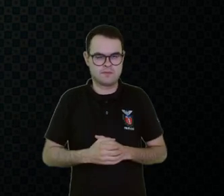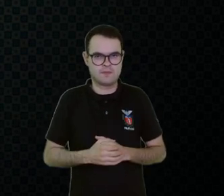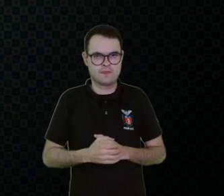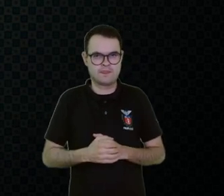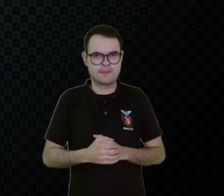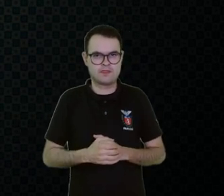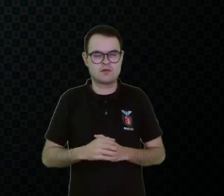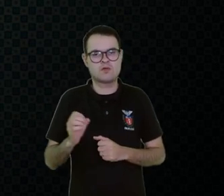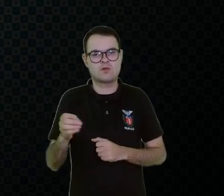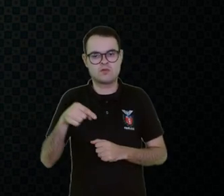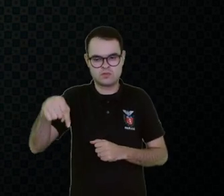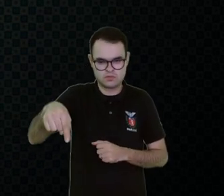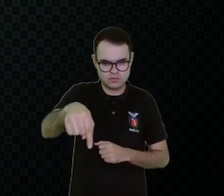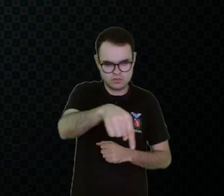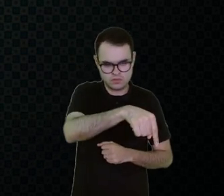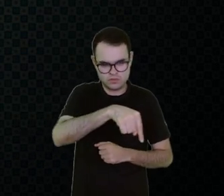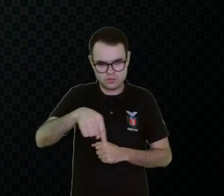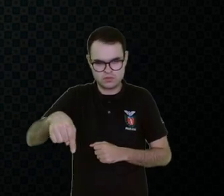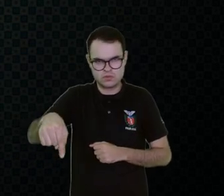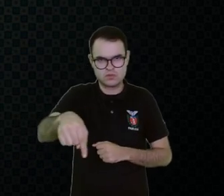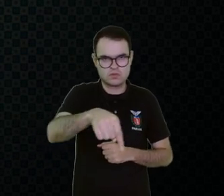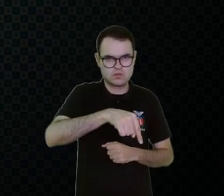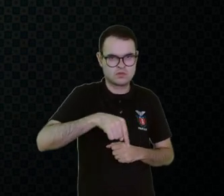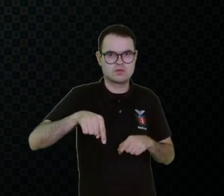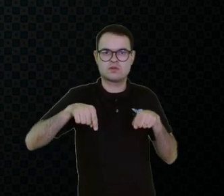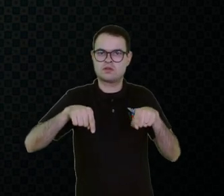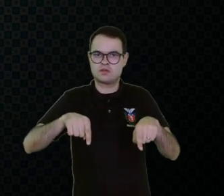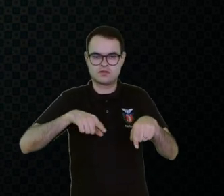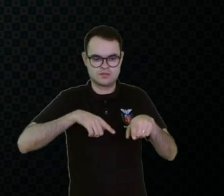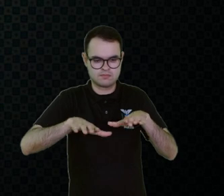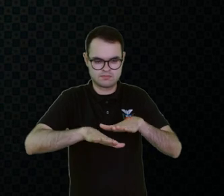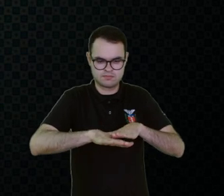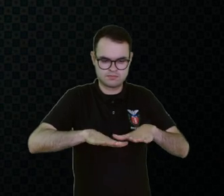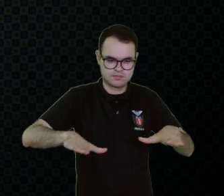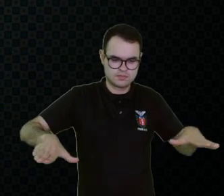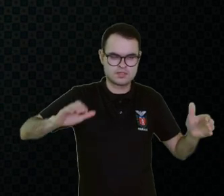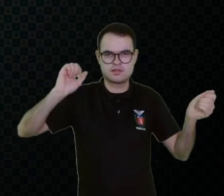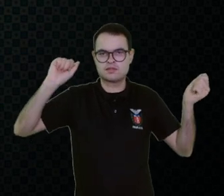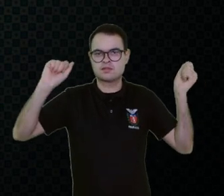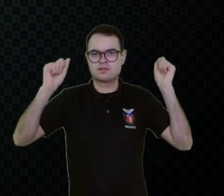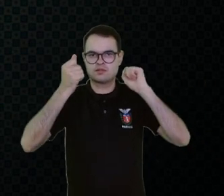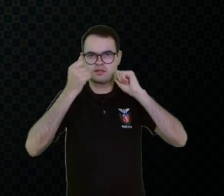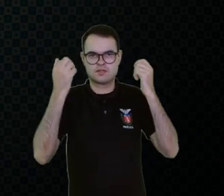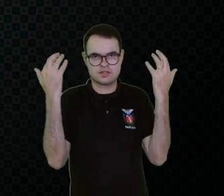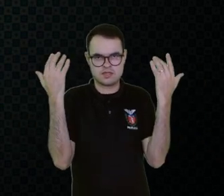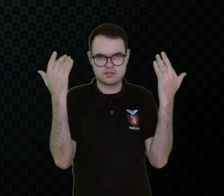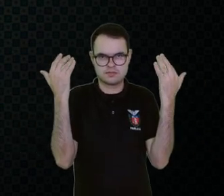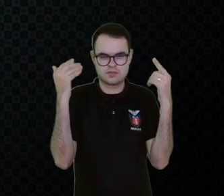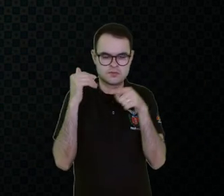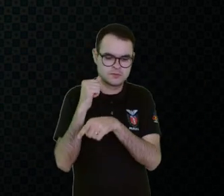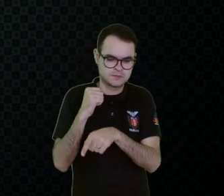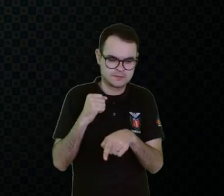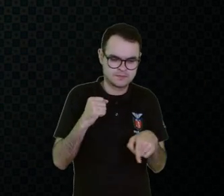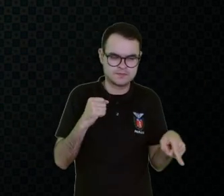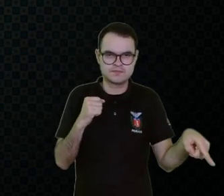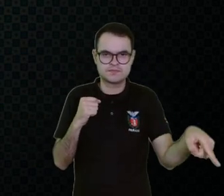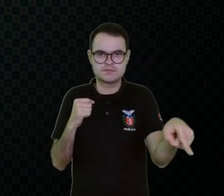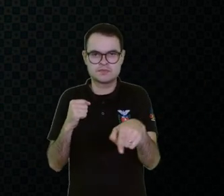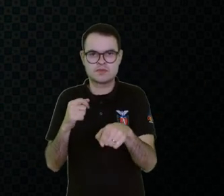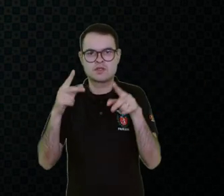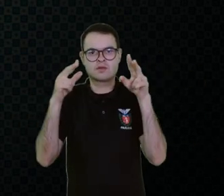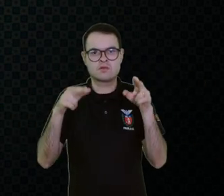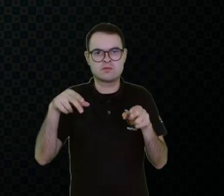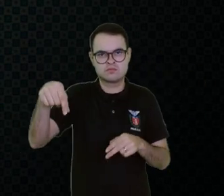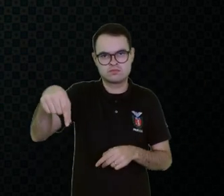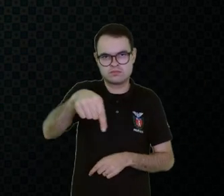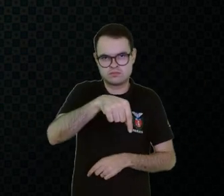de digitação. Aqui a gente tem uma gravura com adaptações nas mãos, em forma de ponteira.